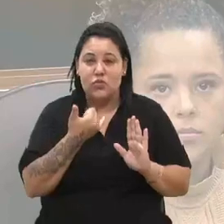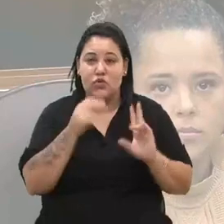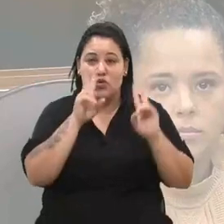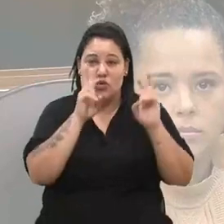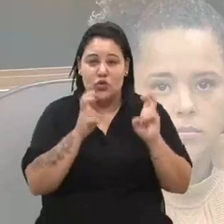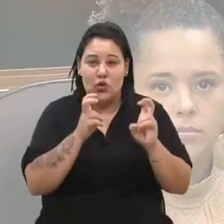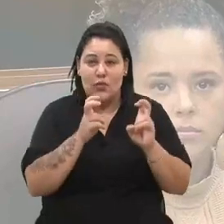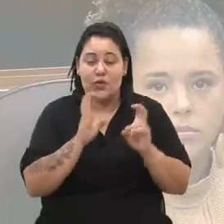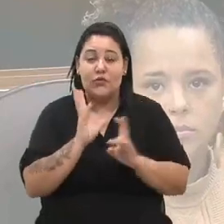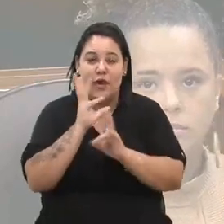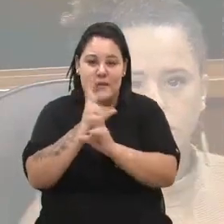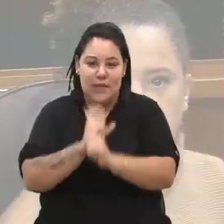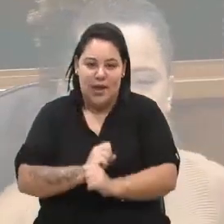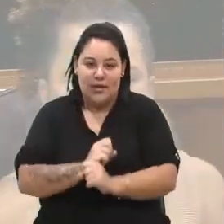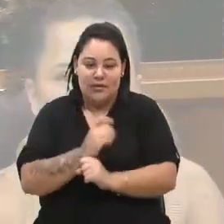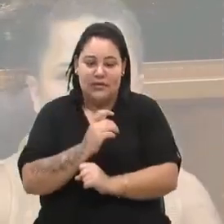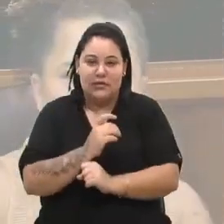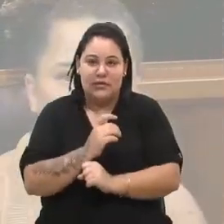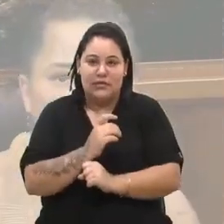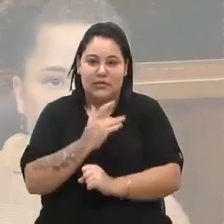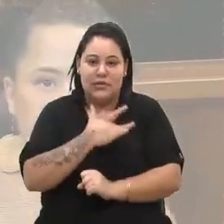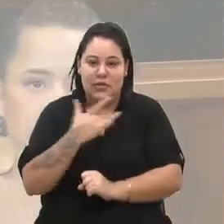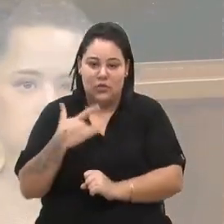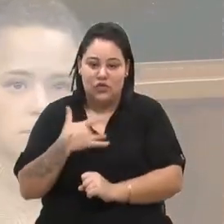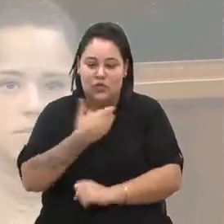A situação da saúde pública animal,